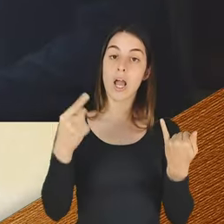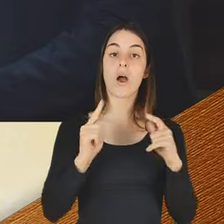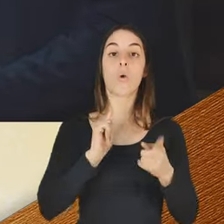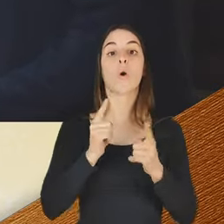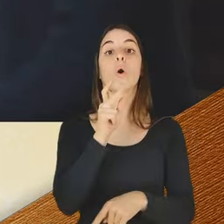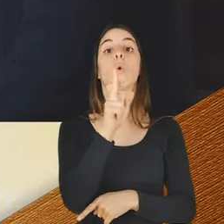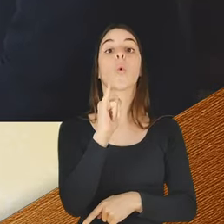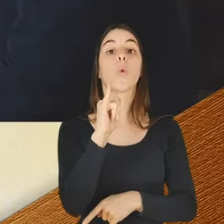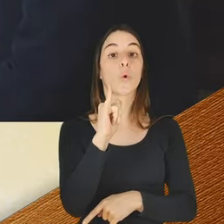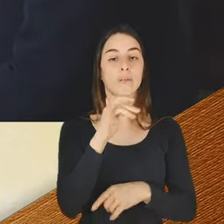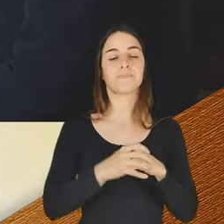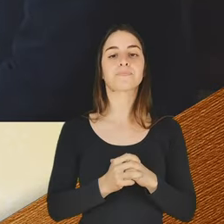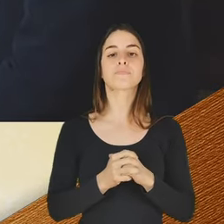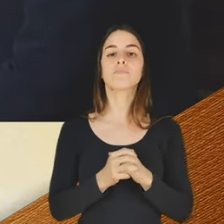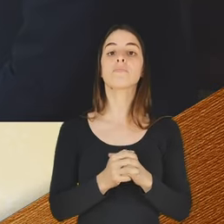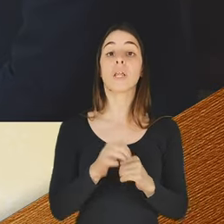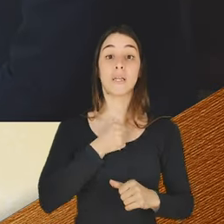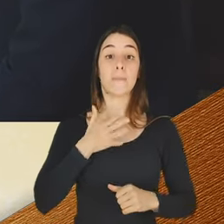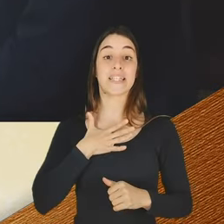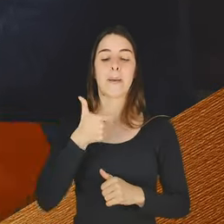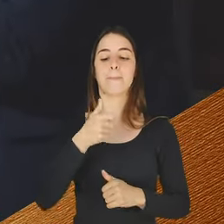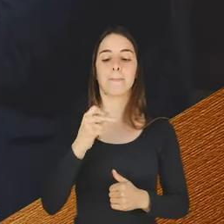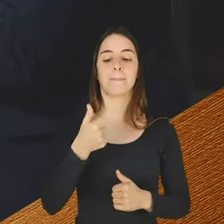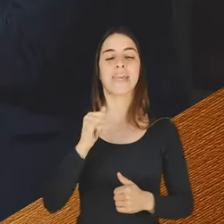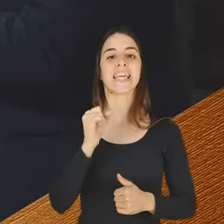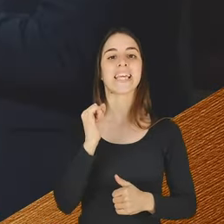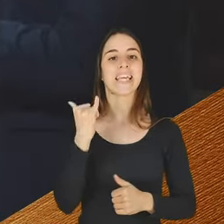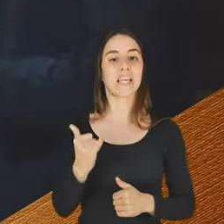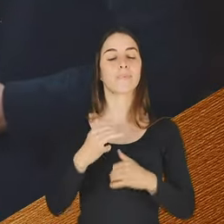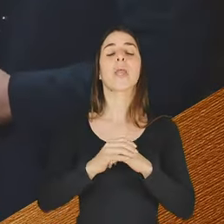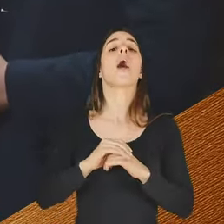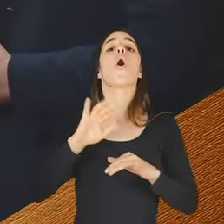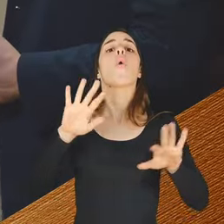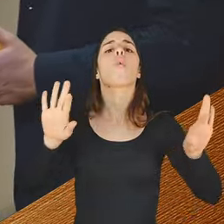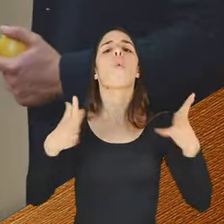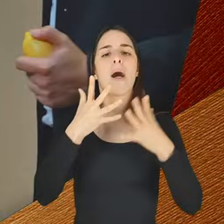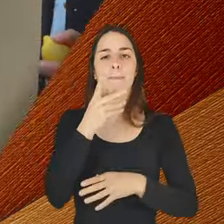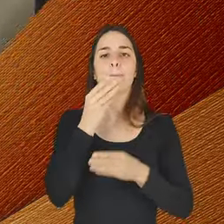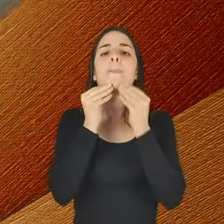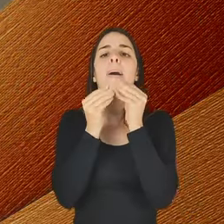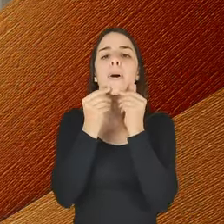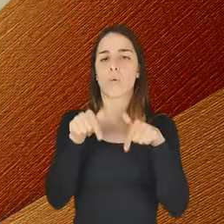Ruígui, da Babigui, e vamos lá ter com ele para perceber que baba nos vai trazer hoje.